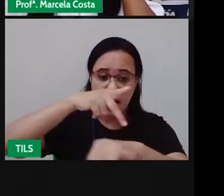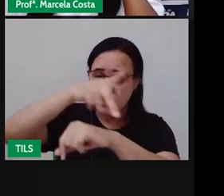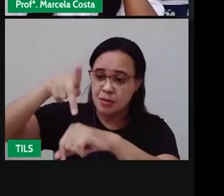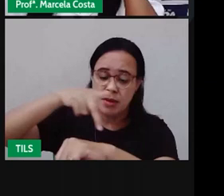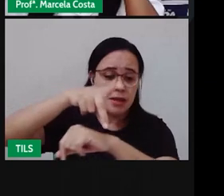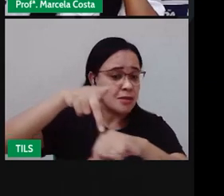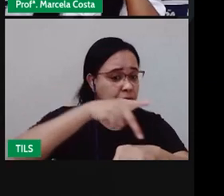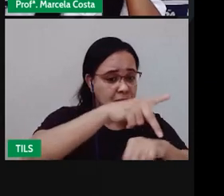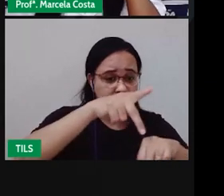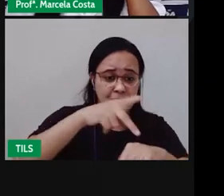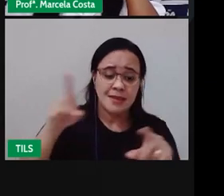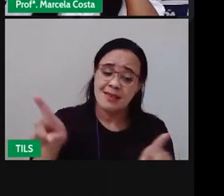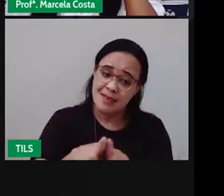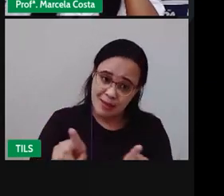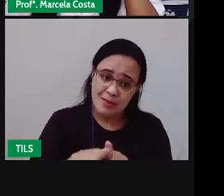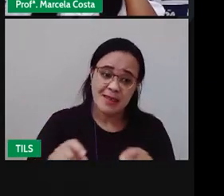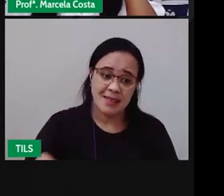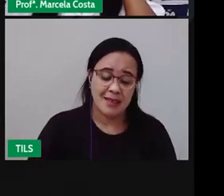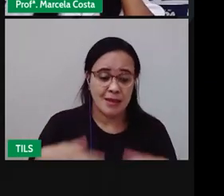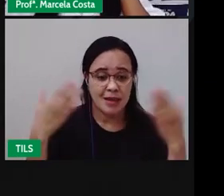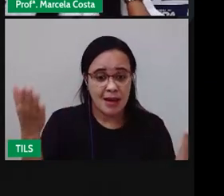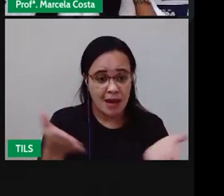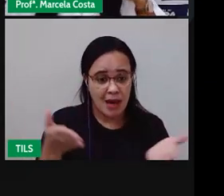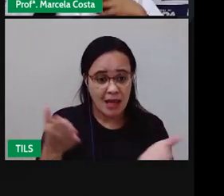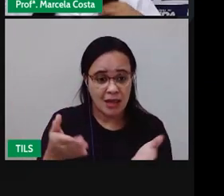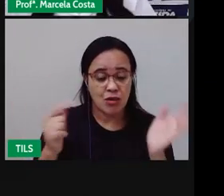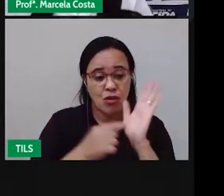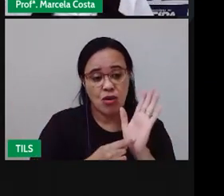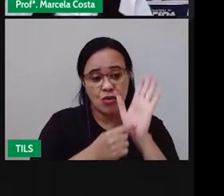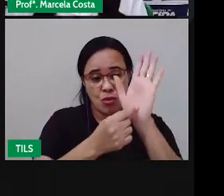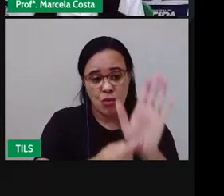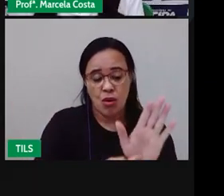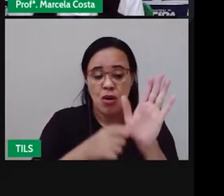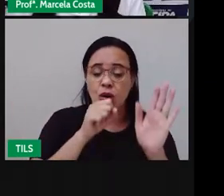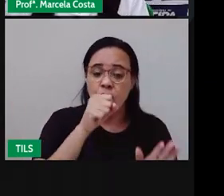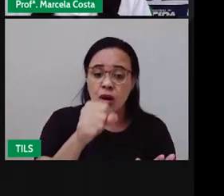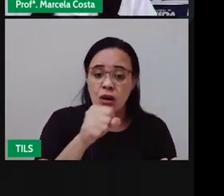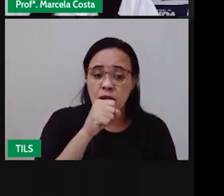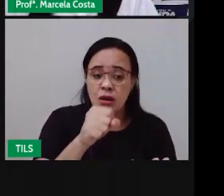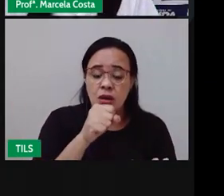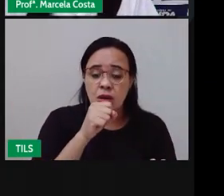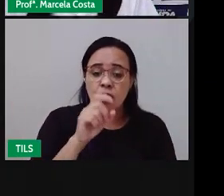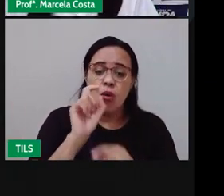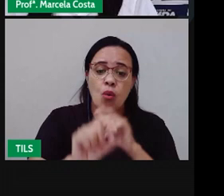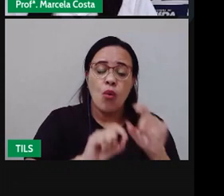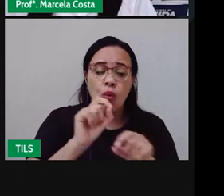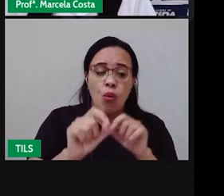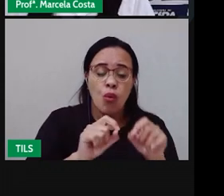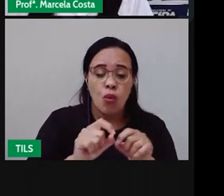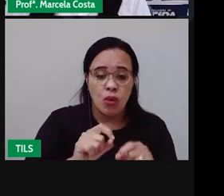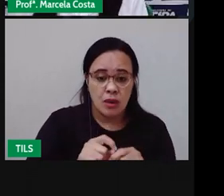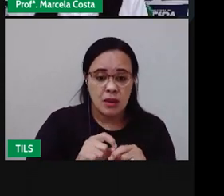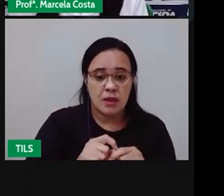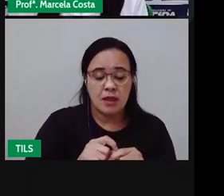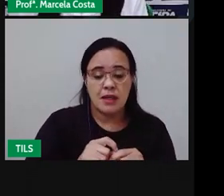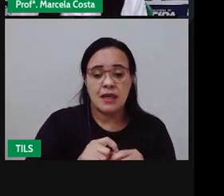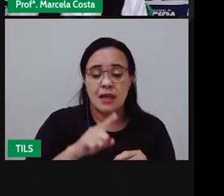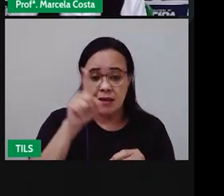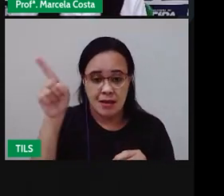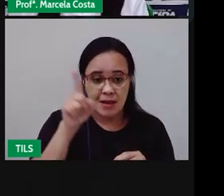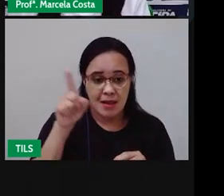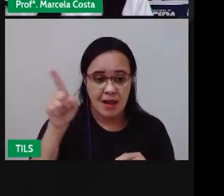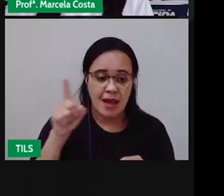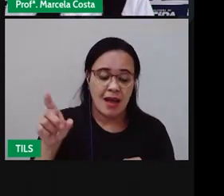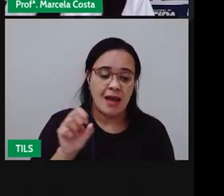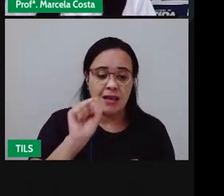Vou mostrar para vocês, crianças, uma reportagem que está lá no site Pousada Sombra da